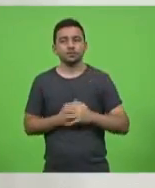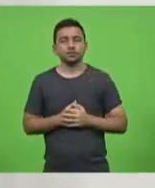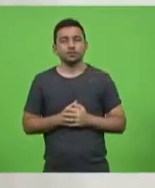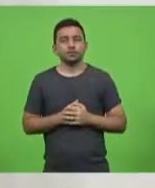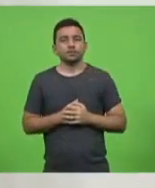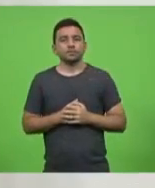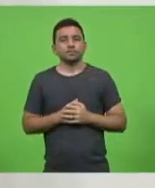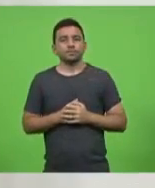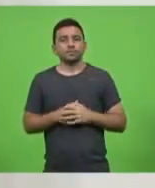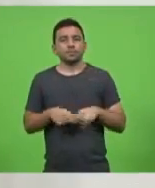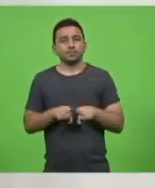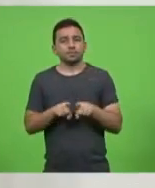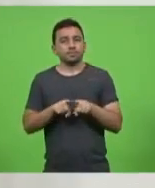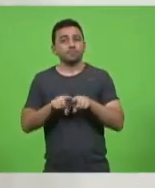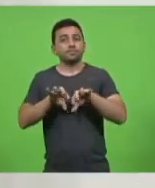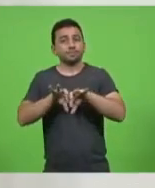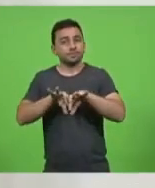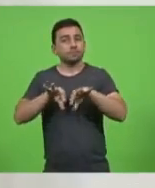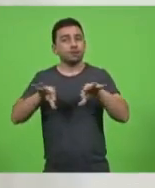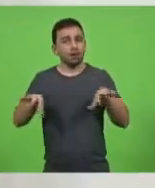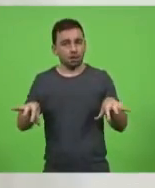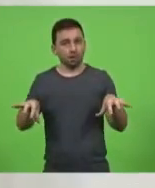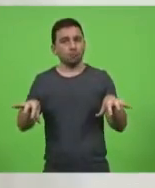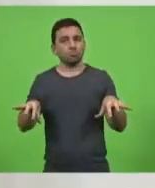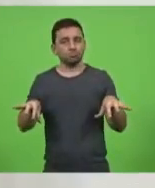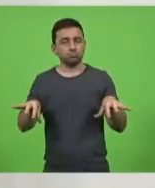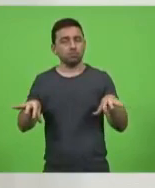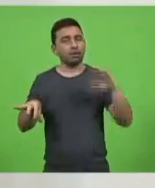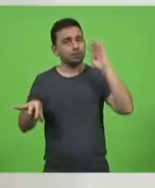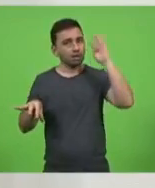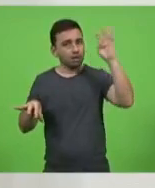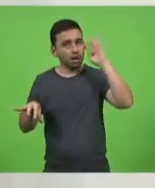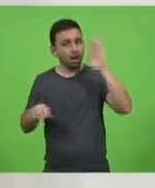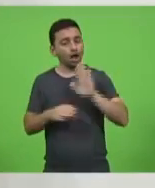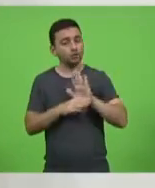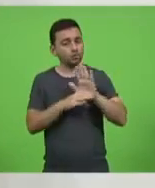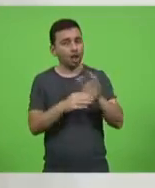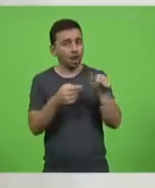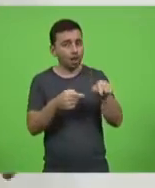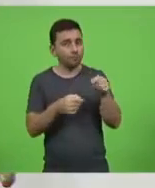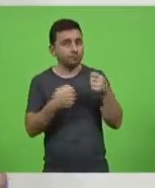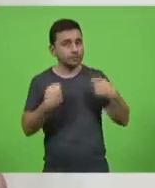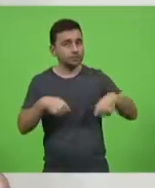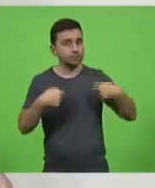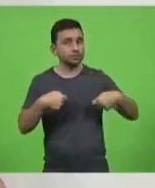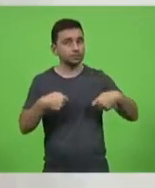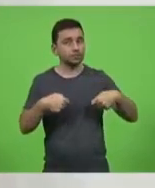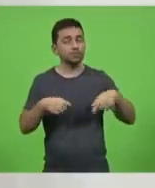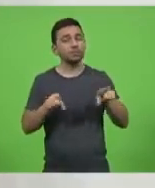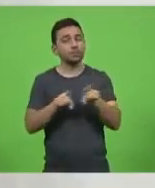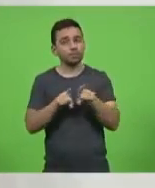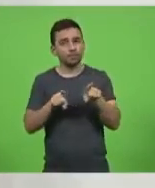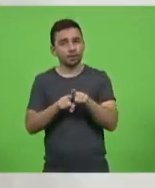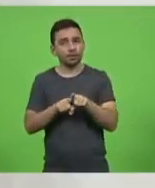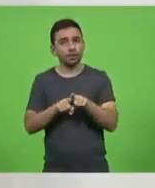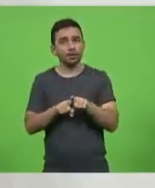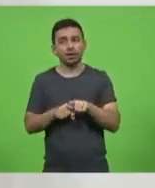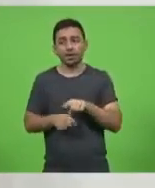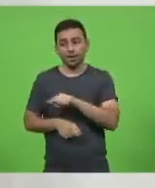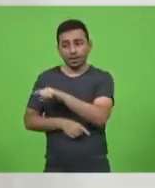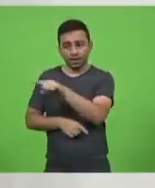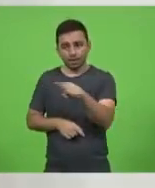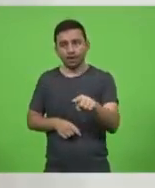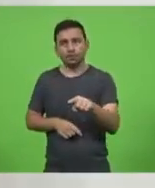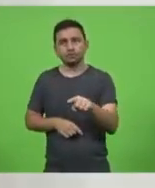saibamos separar as coisas, ajudar quem precisa, mas ao mesmo tempo quem tem condições